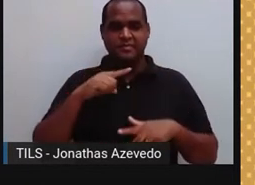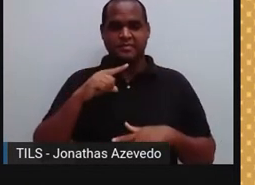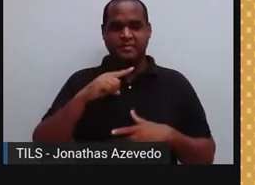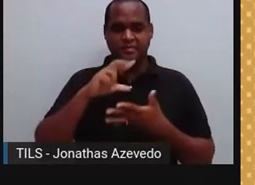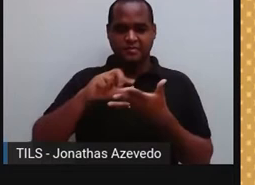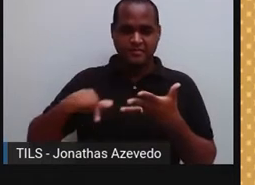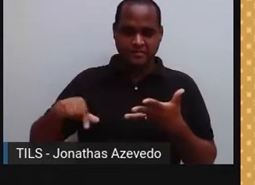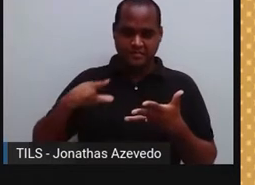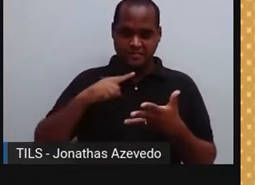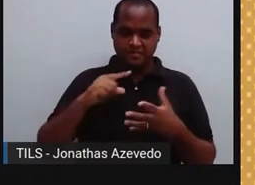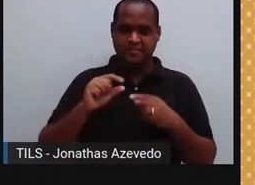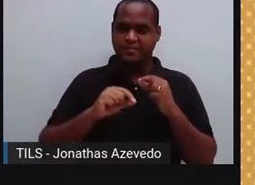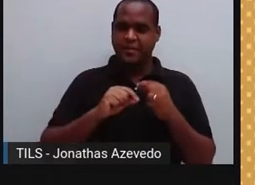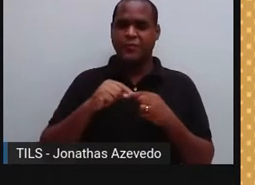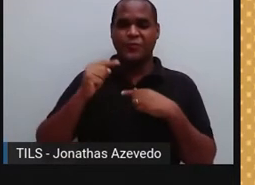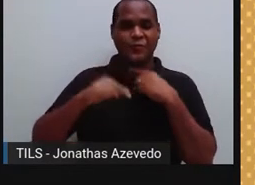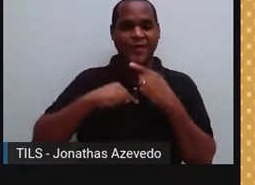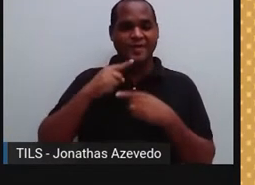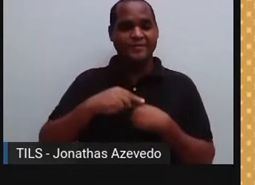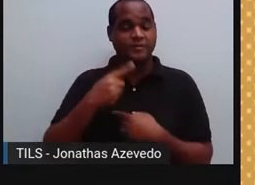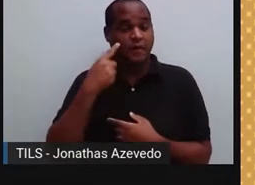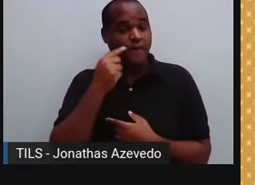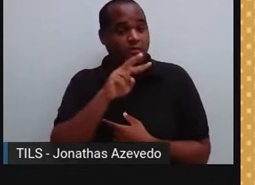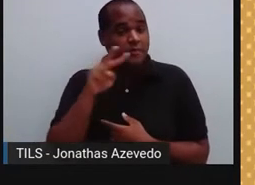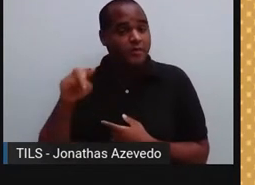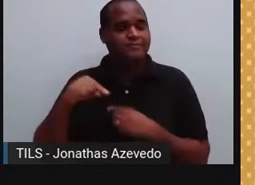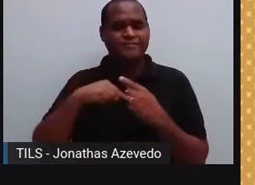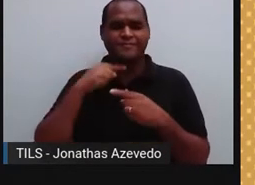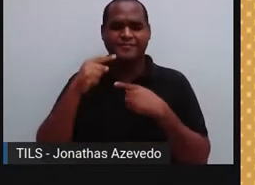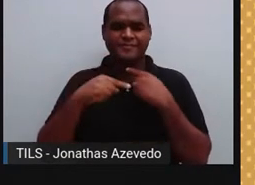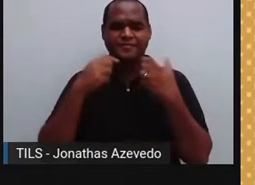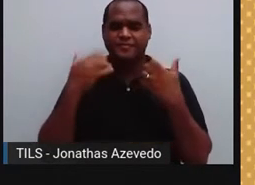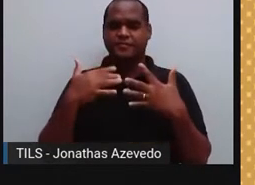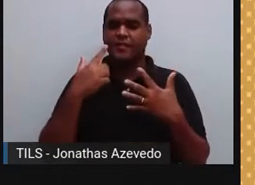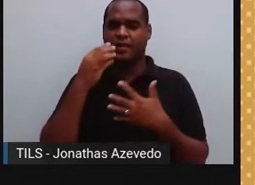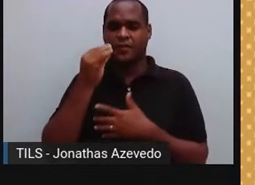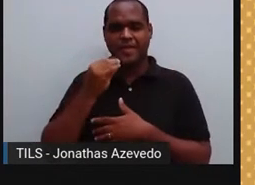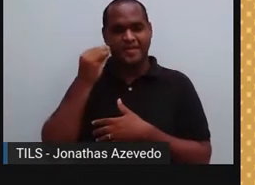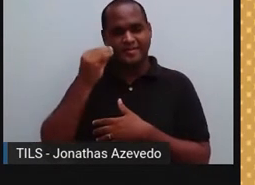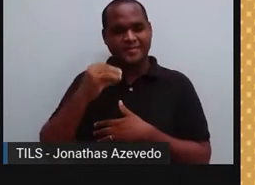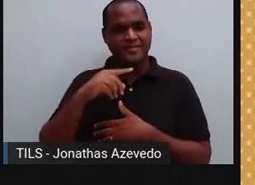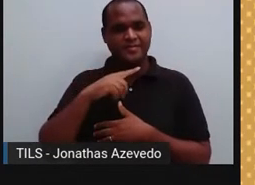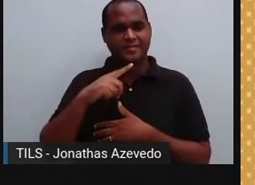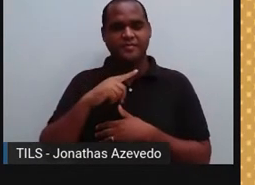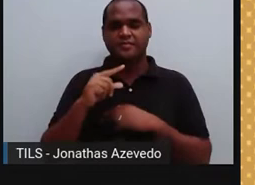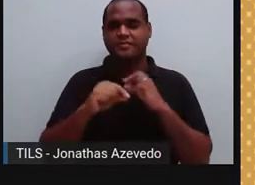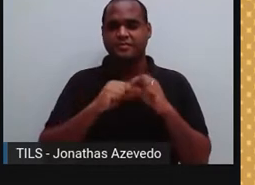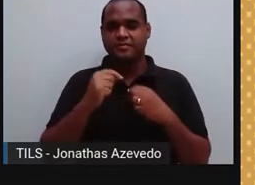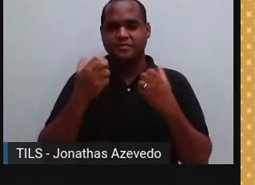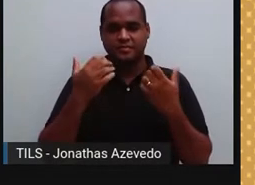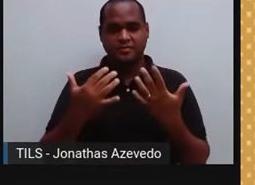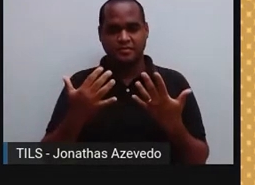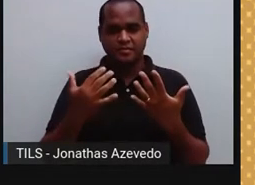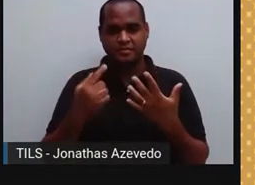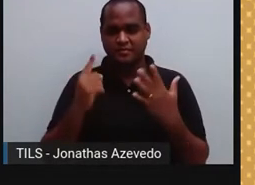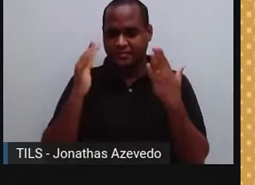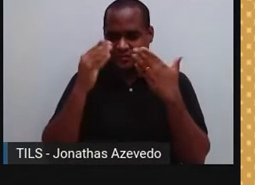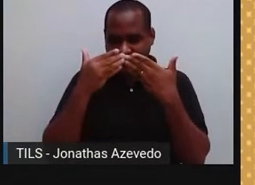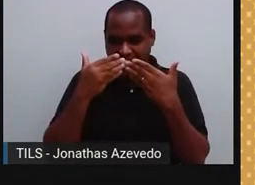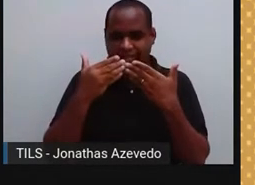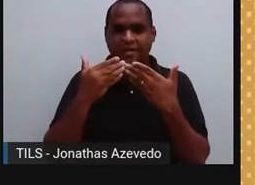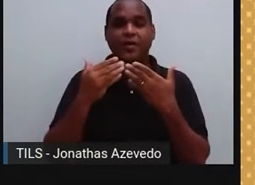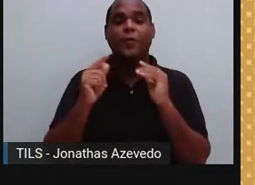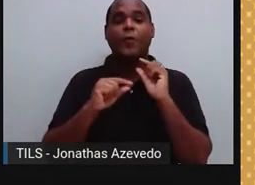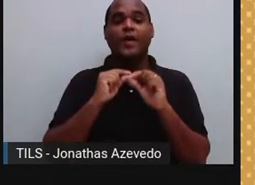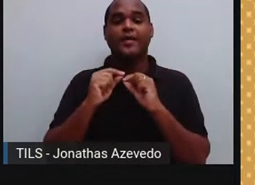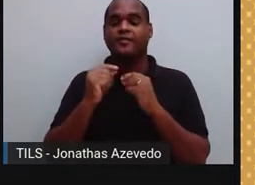quando a gente não consegue enxergar o que a gente está comendo, se a gente for um experimento, a gente for fazer aqui, fechar os olhos, e alguém for lá e der